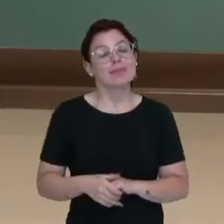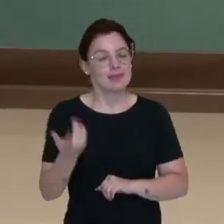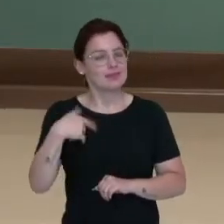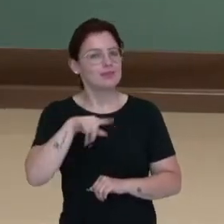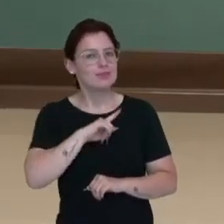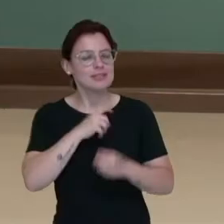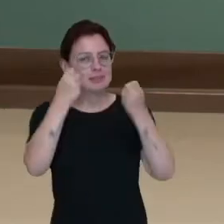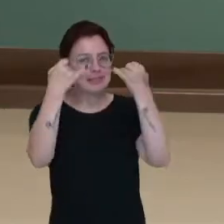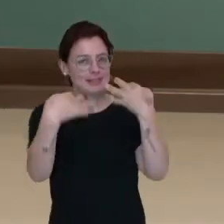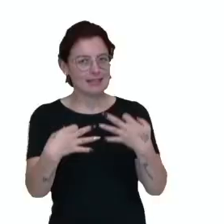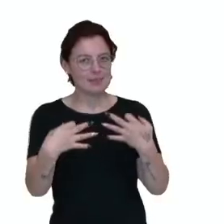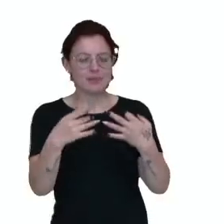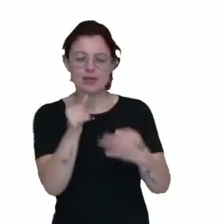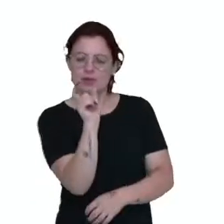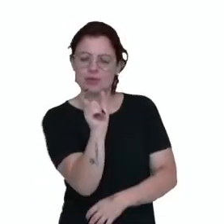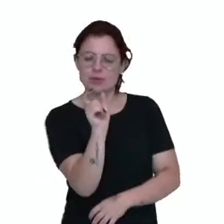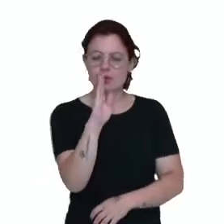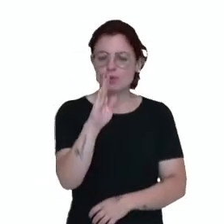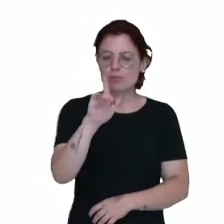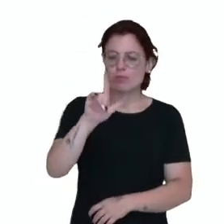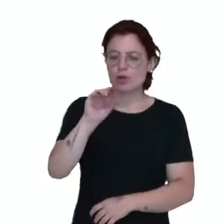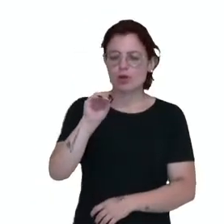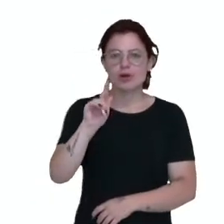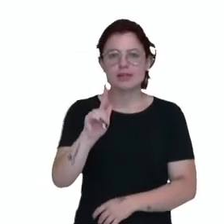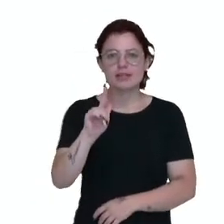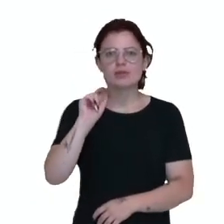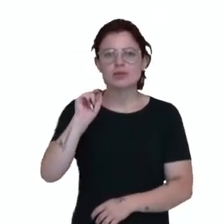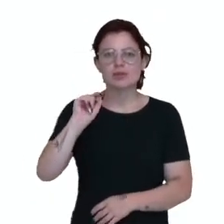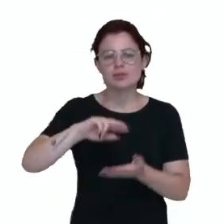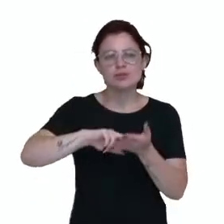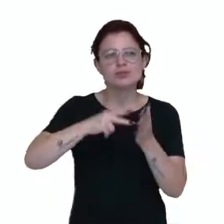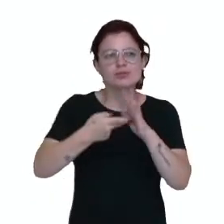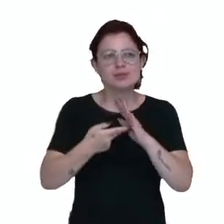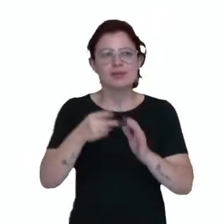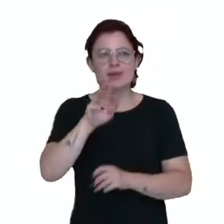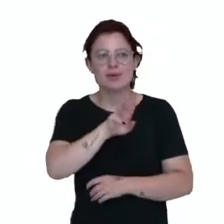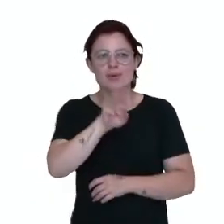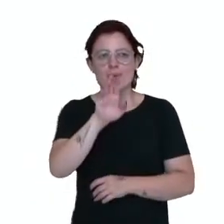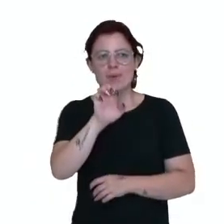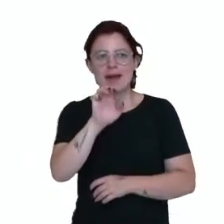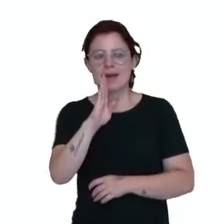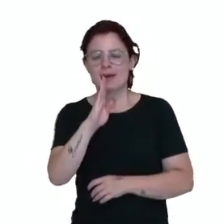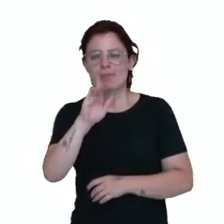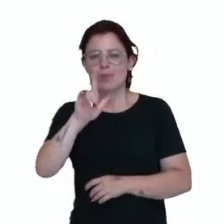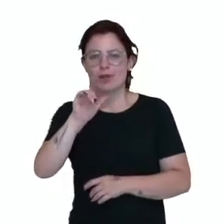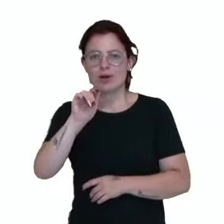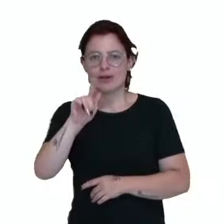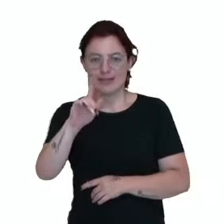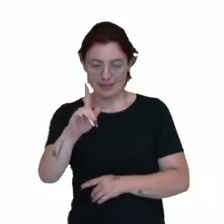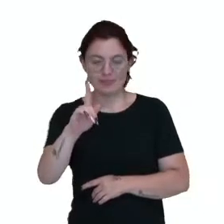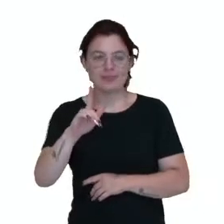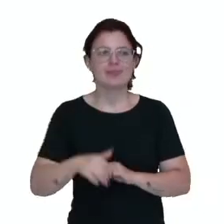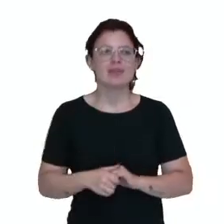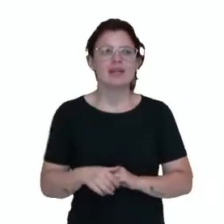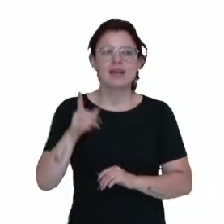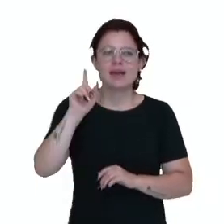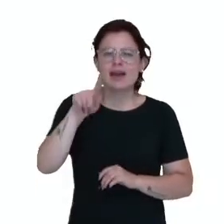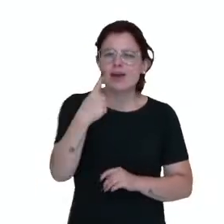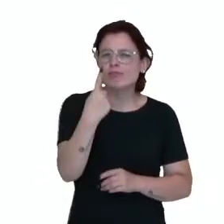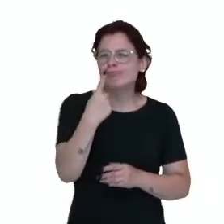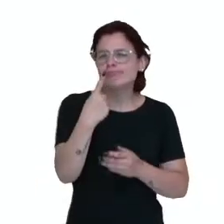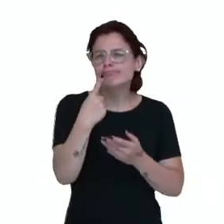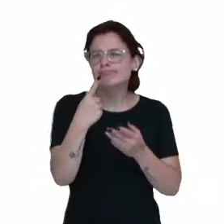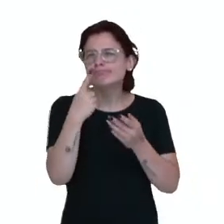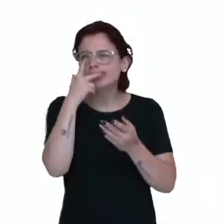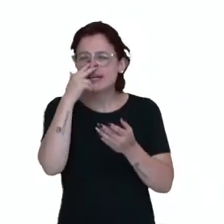pelo nome, é a abrevição da palavra weblog, ou seja, é uma espécie de diário online